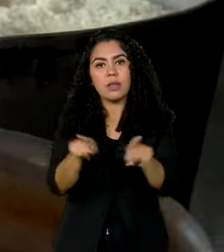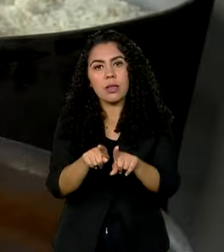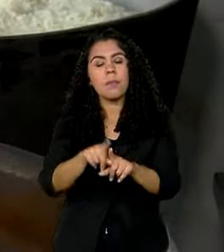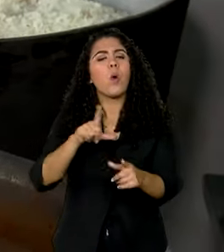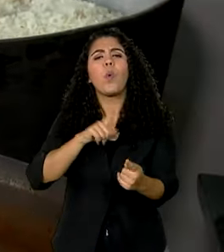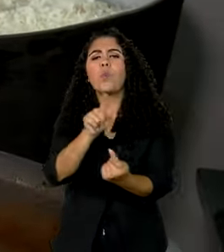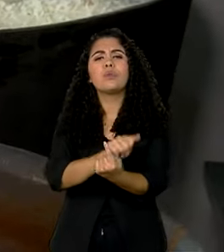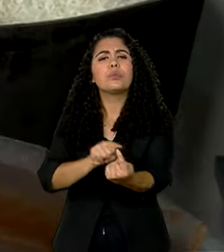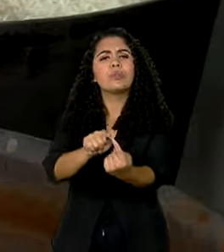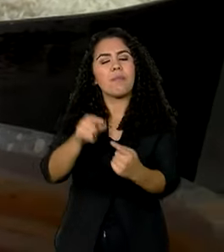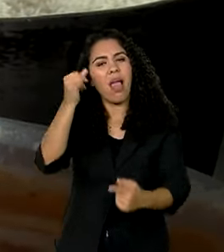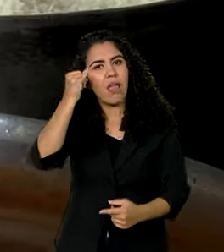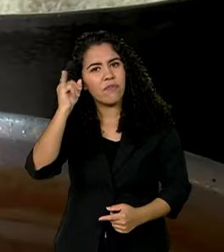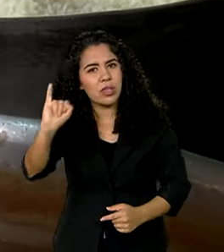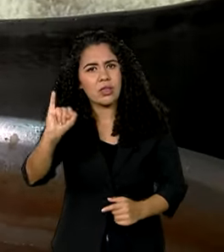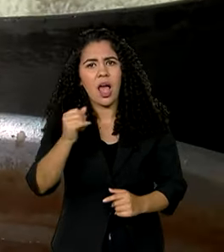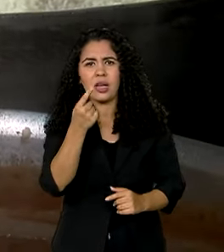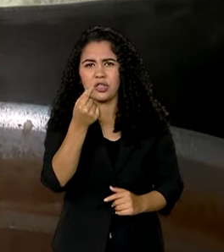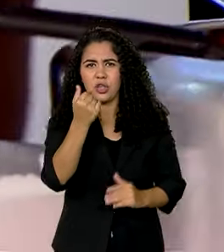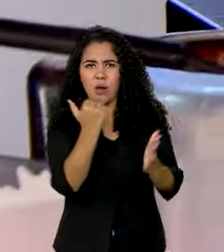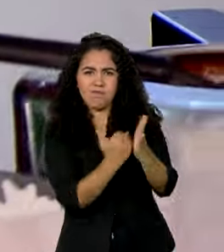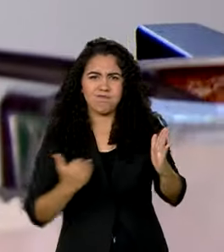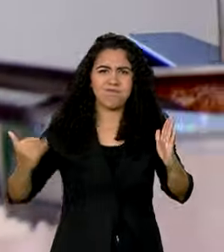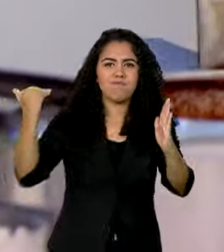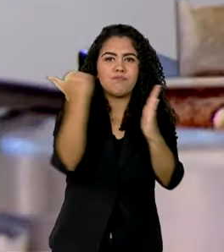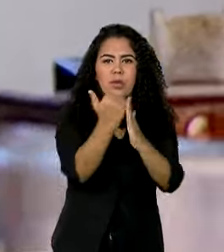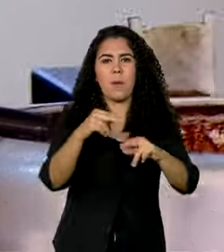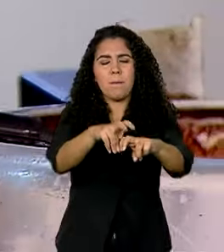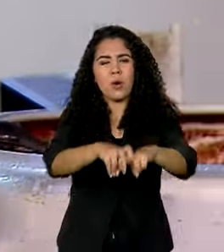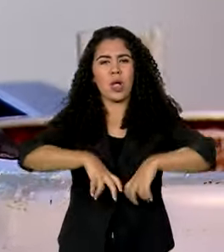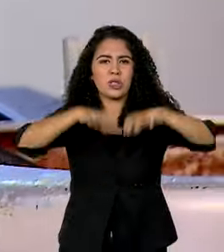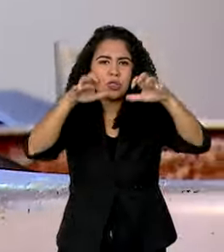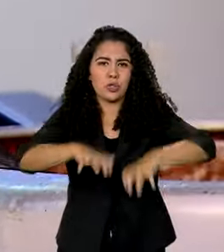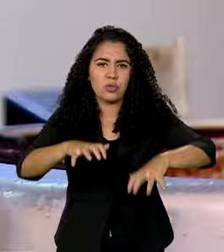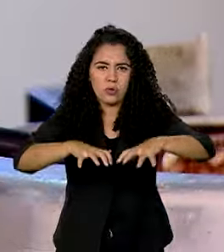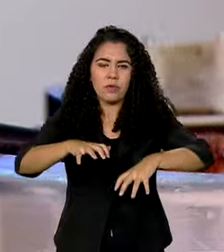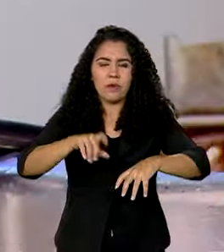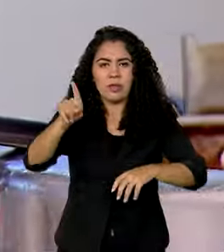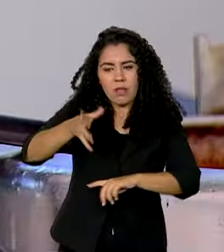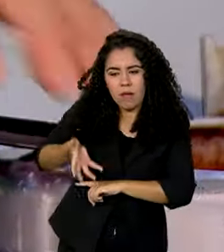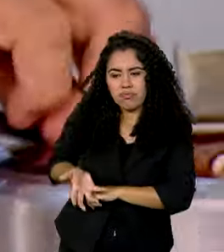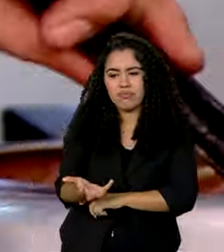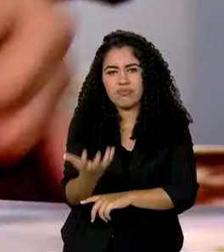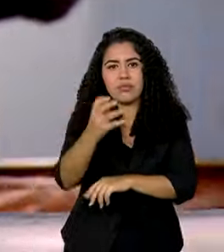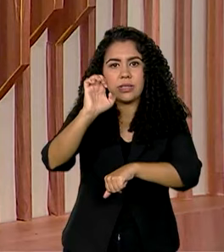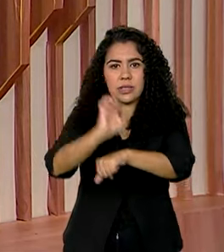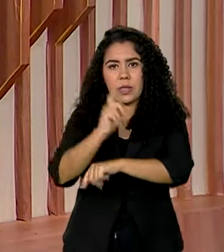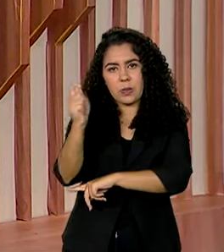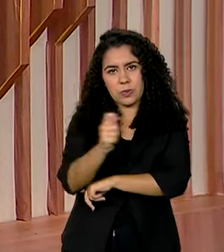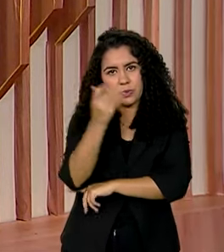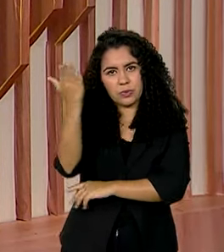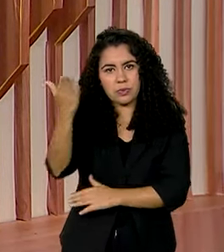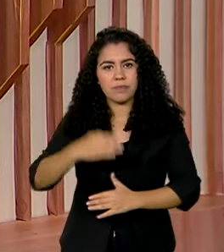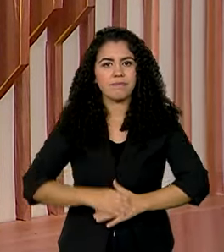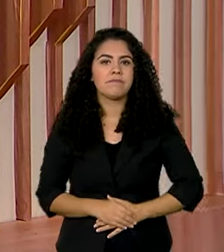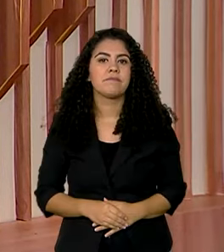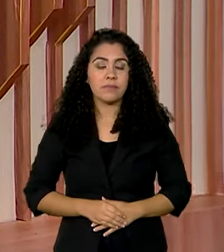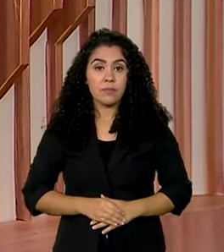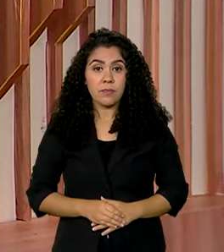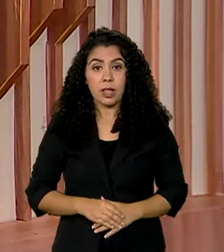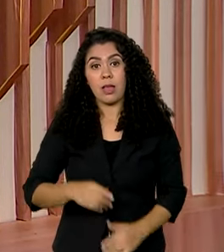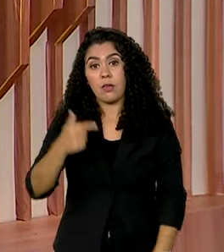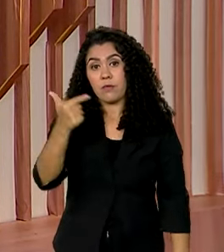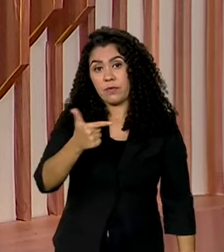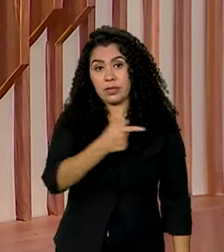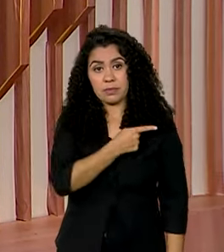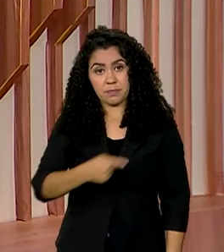objetivo evitar a alta de preços após o impacto das chuvas na safra de arroz no Rio Grande do Sul. E o vice